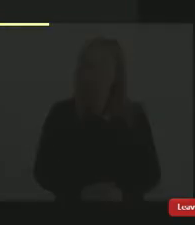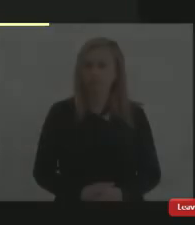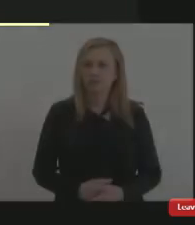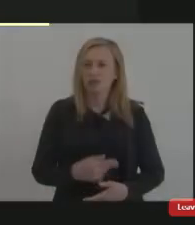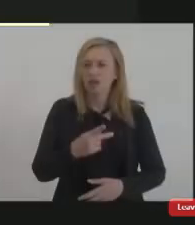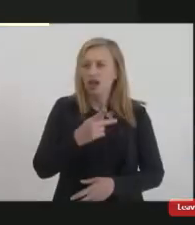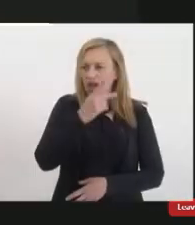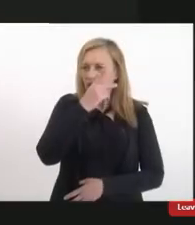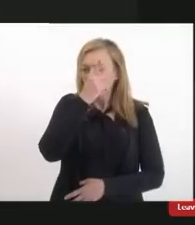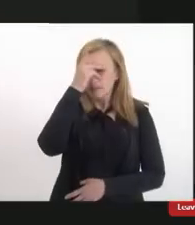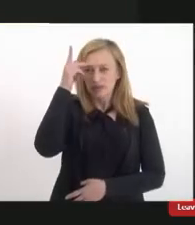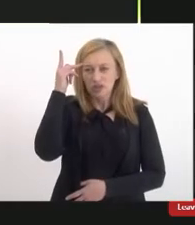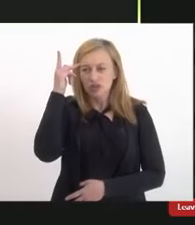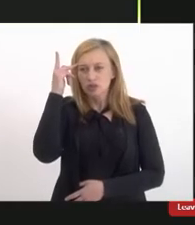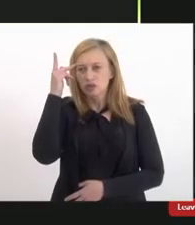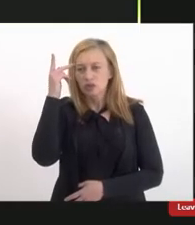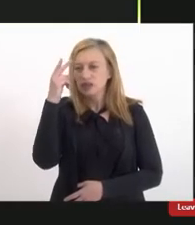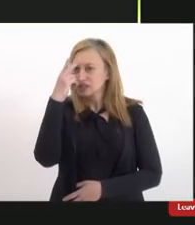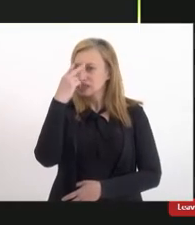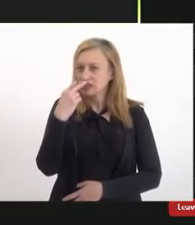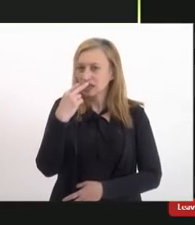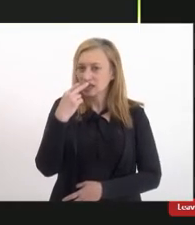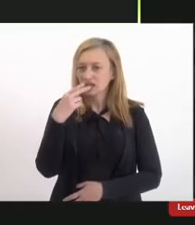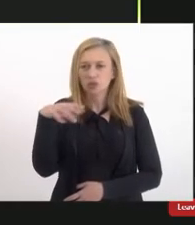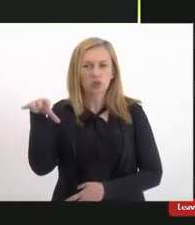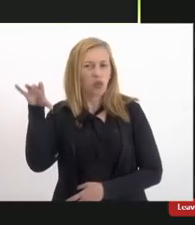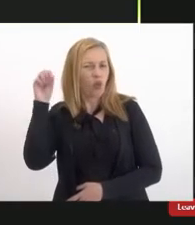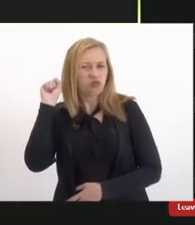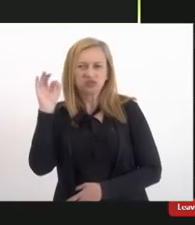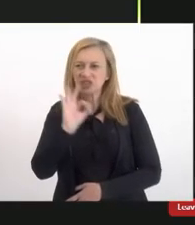não ouve nada. Voltou para vocês, vai voltar agora, Regiane.